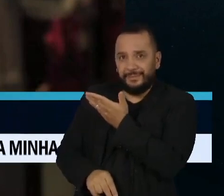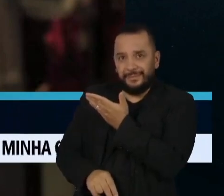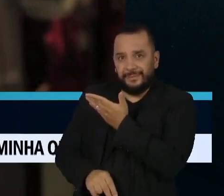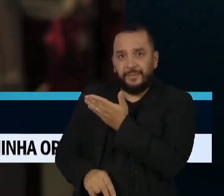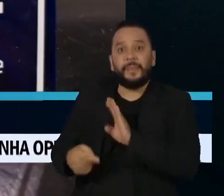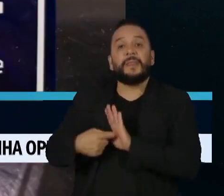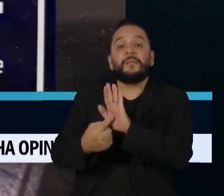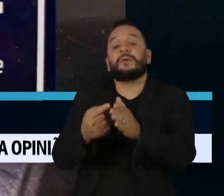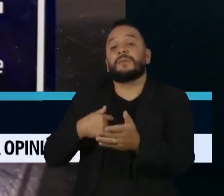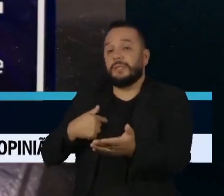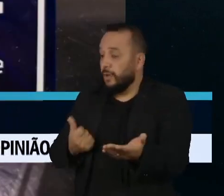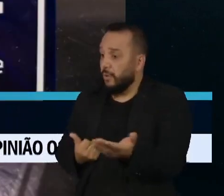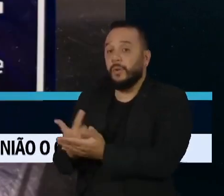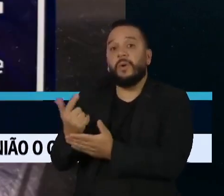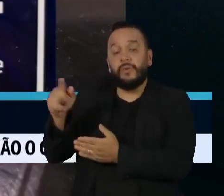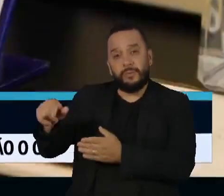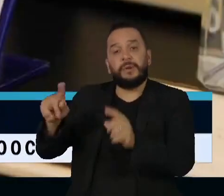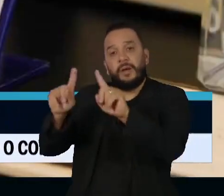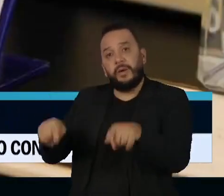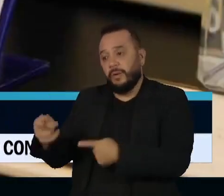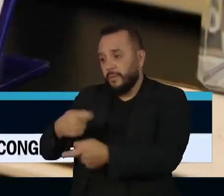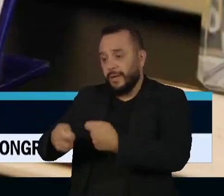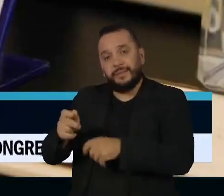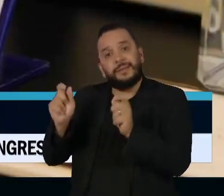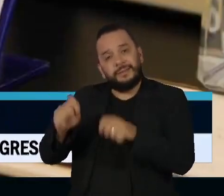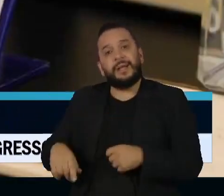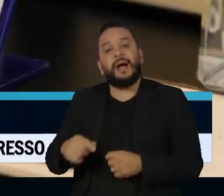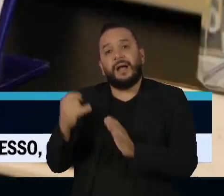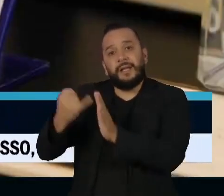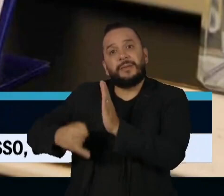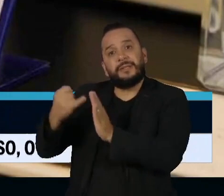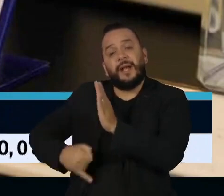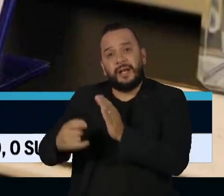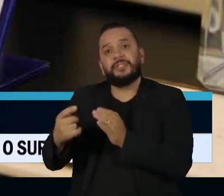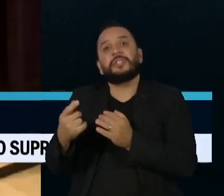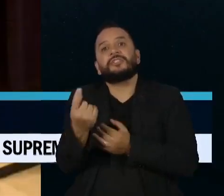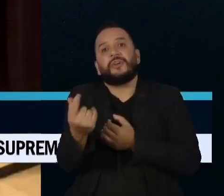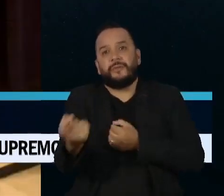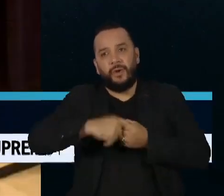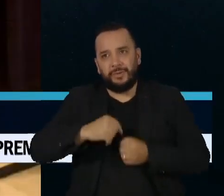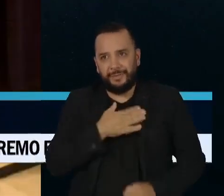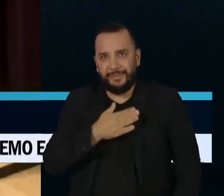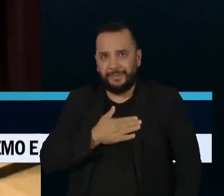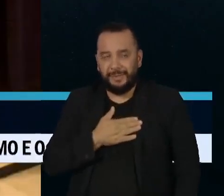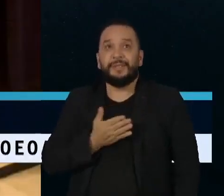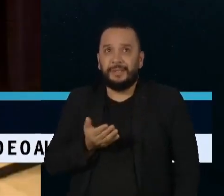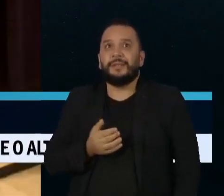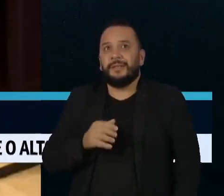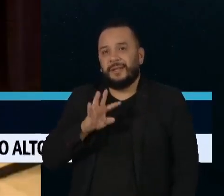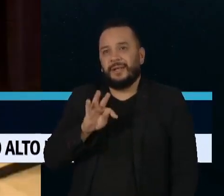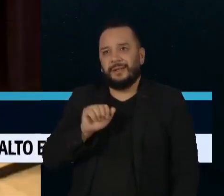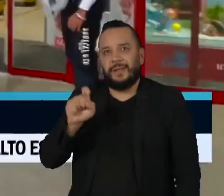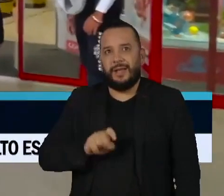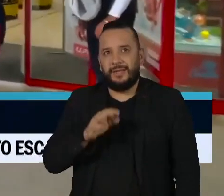mostra que ao comprar um produto em uma determinada loja, dá para conseguir um reembolso das taxas embutidas nele. O benefício, chamado de Tax